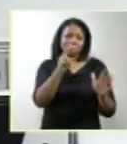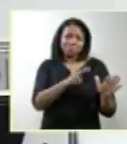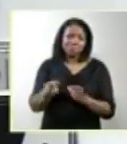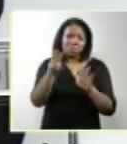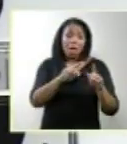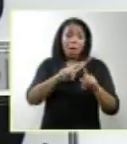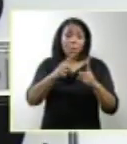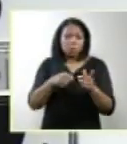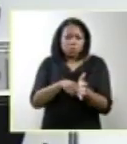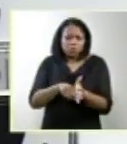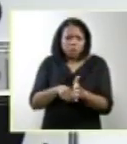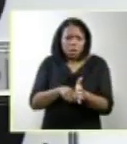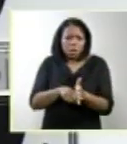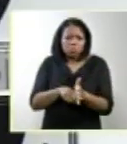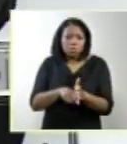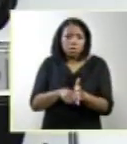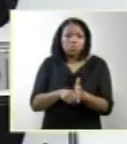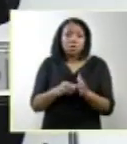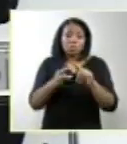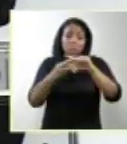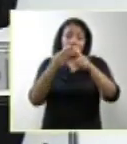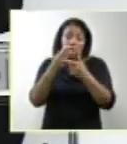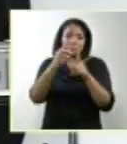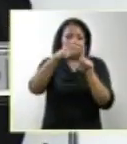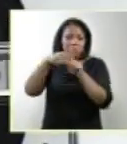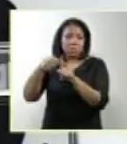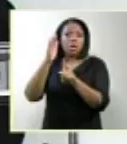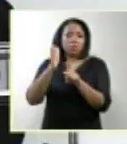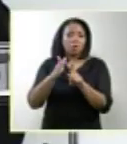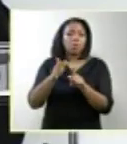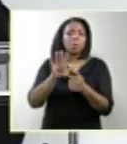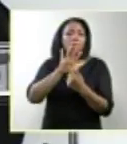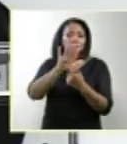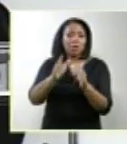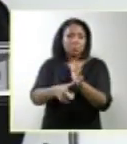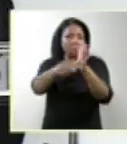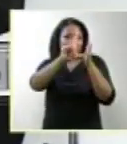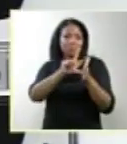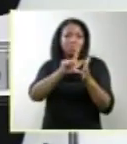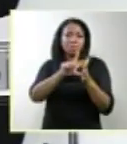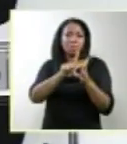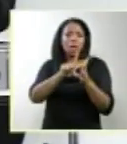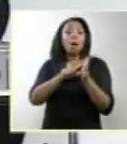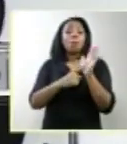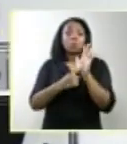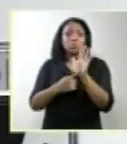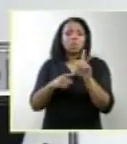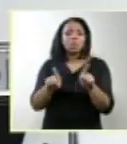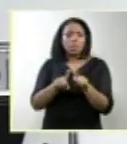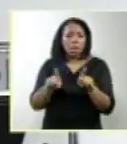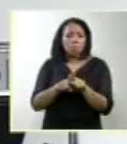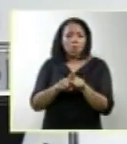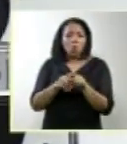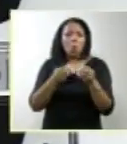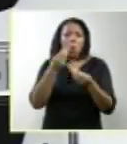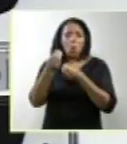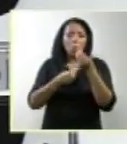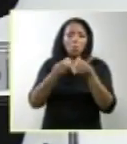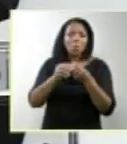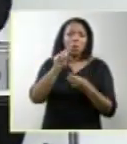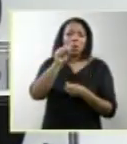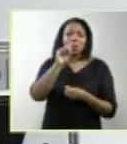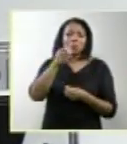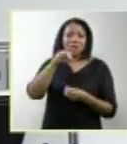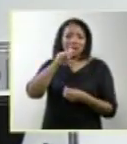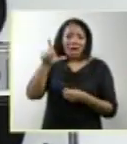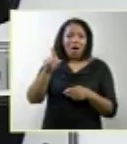um diagnóstico no primeiro trimestre é facilmente realizado, como coloquei nos dispositivos, a identificação do sinal de borboleta. Isso é possível